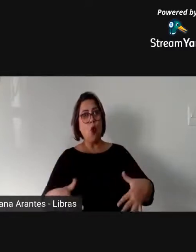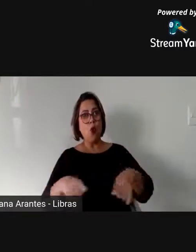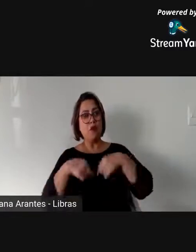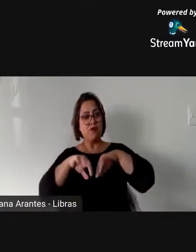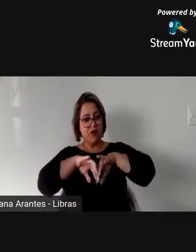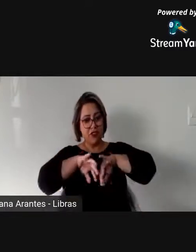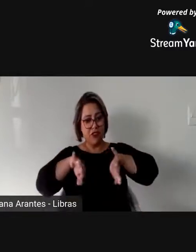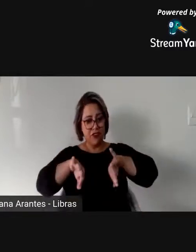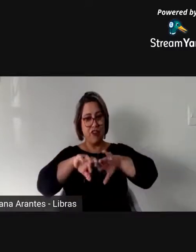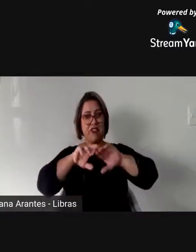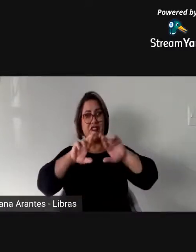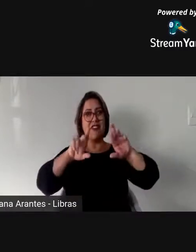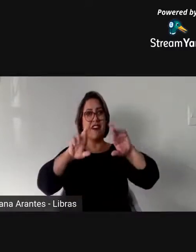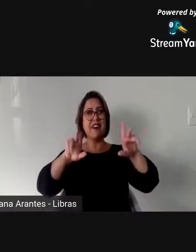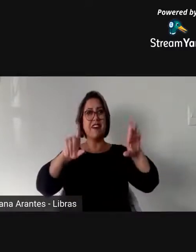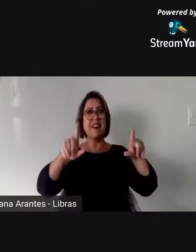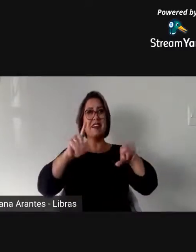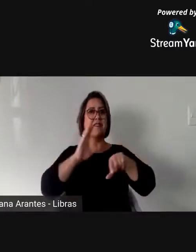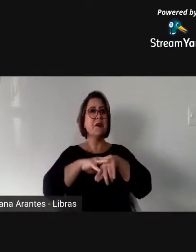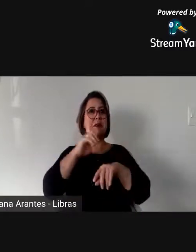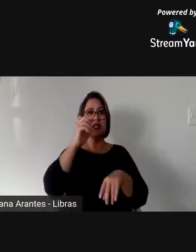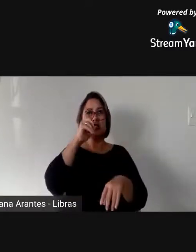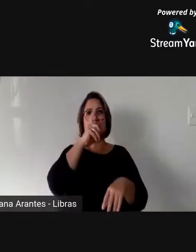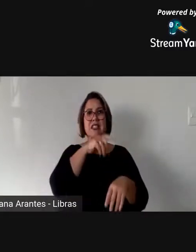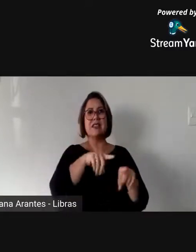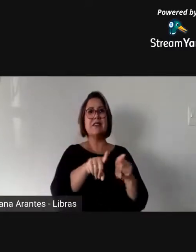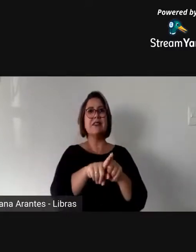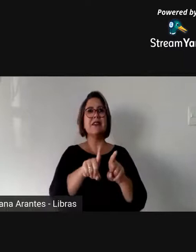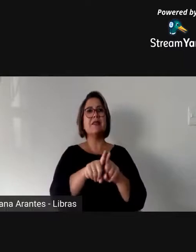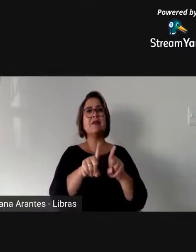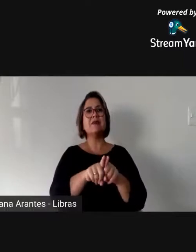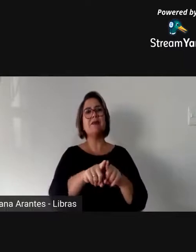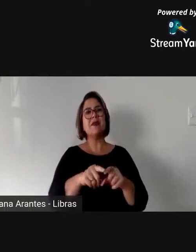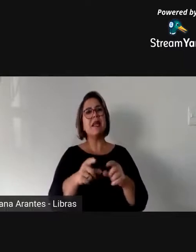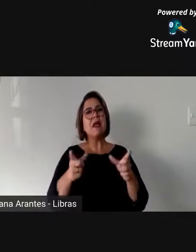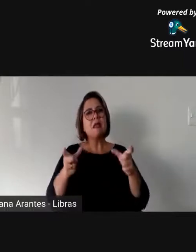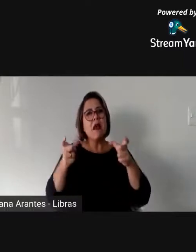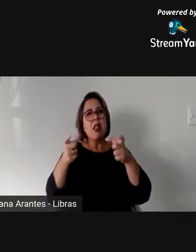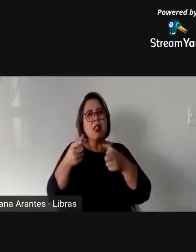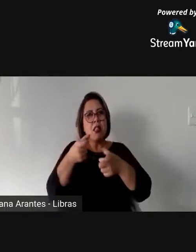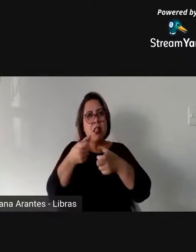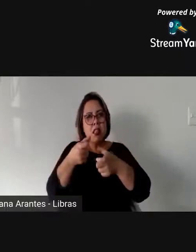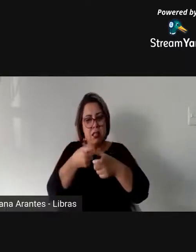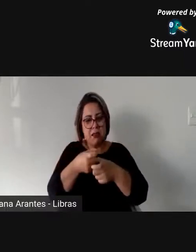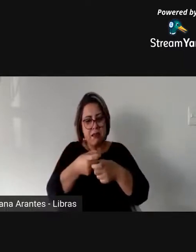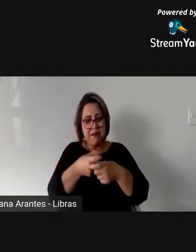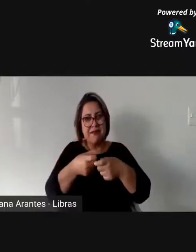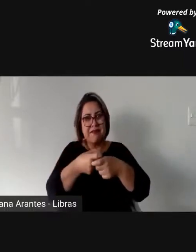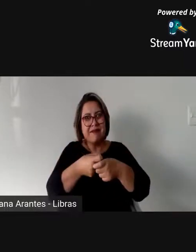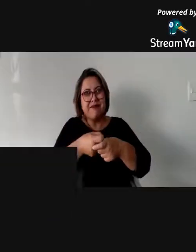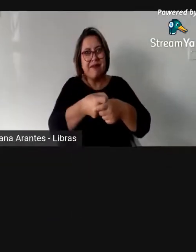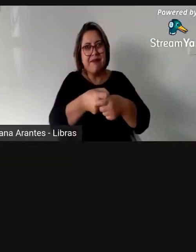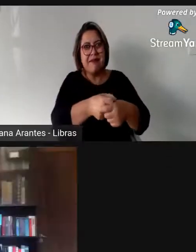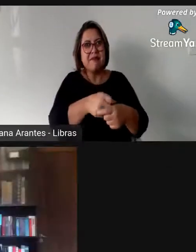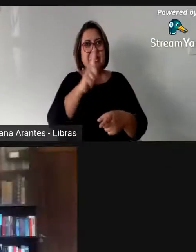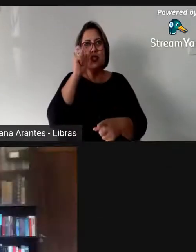elas terão maior dificuldade. O buraco fica cada vez menor para impedir que essas mulheres